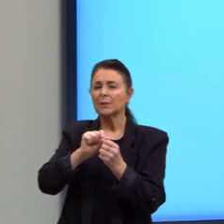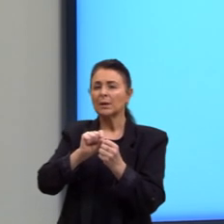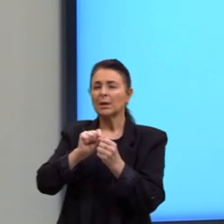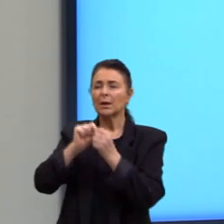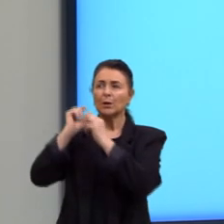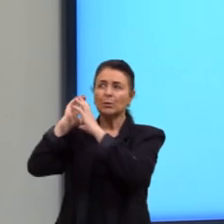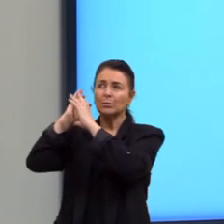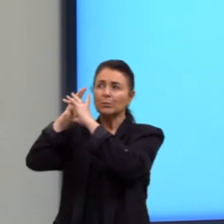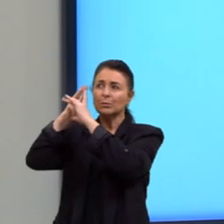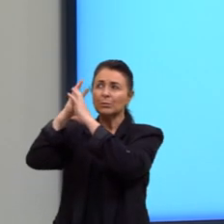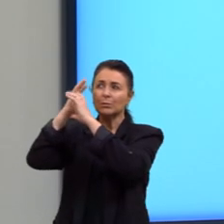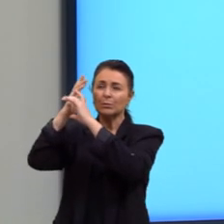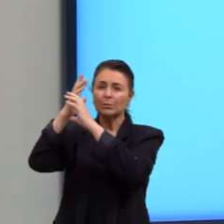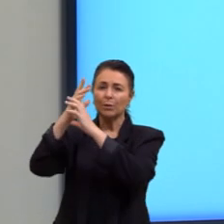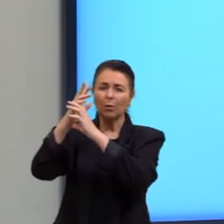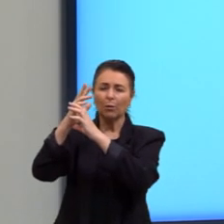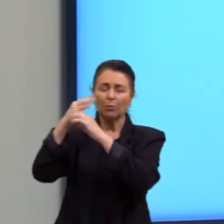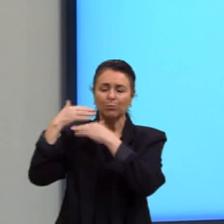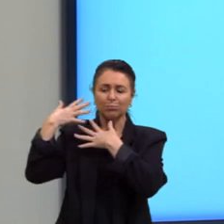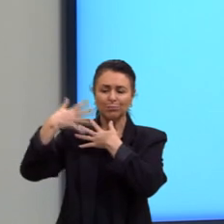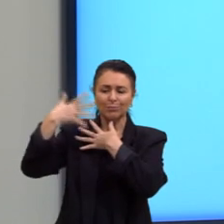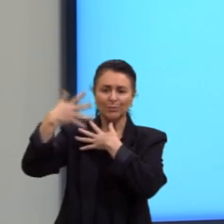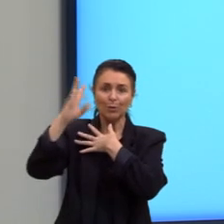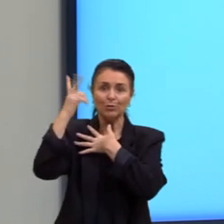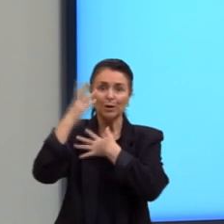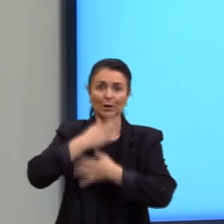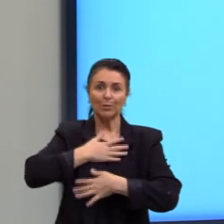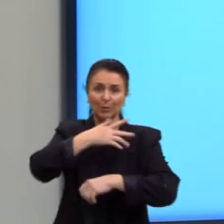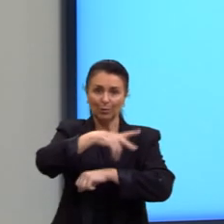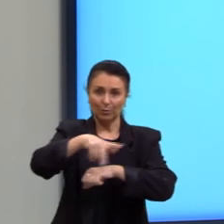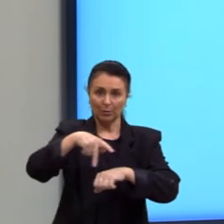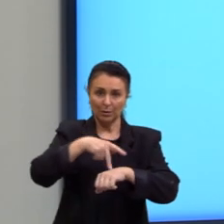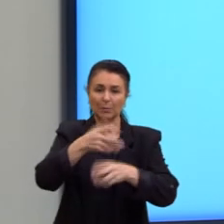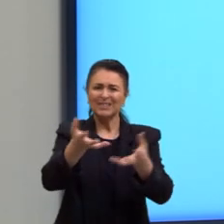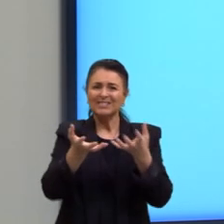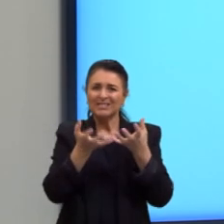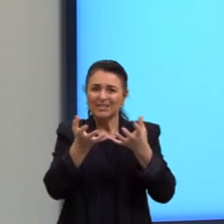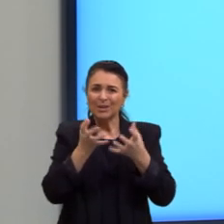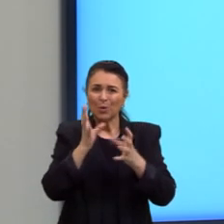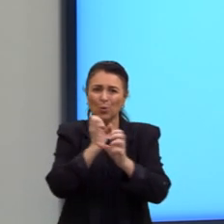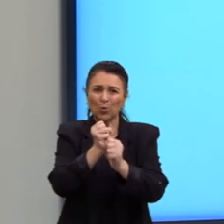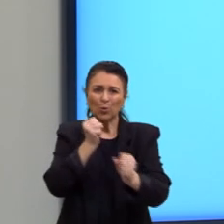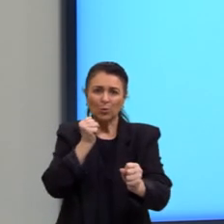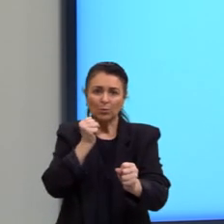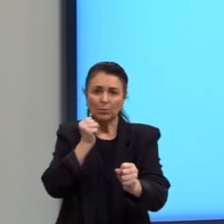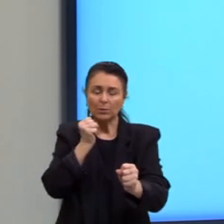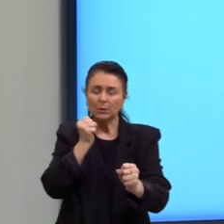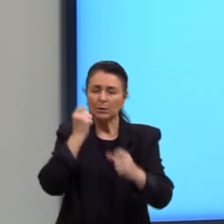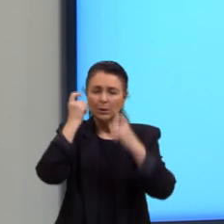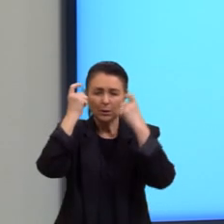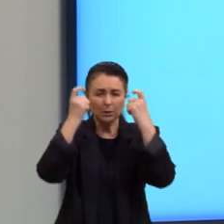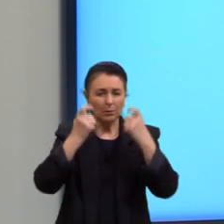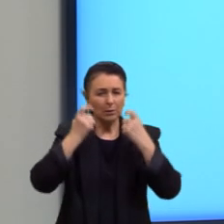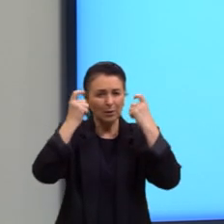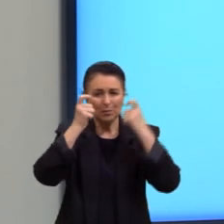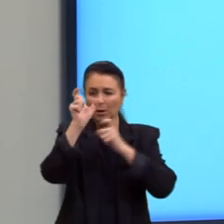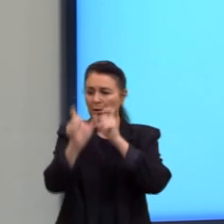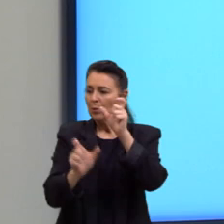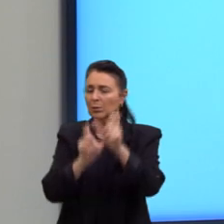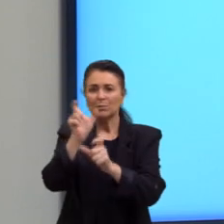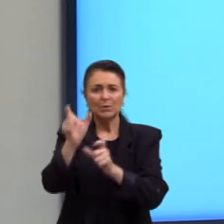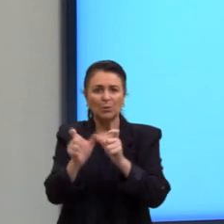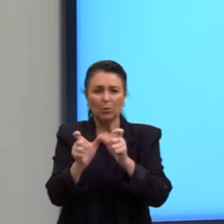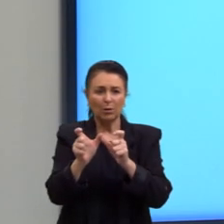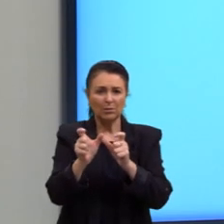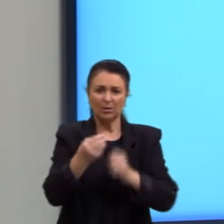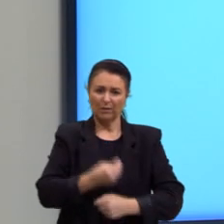histórica em relação ao meu país. Visão ao lucro a todo custo, sem se preocupar com a população que